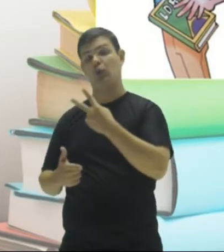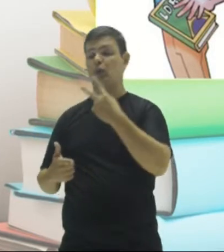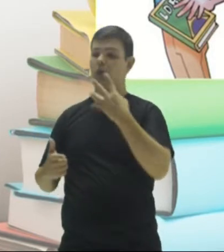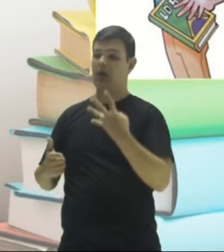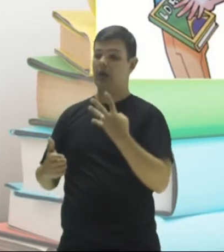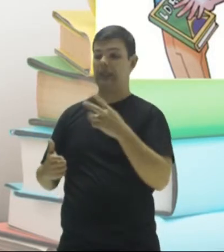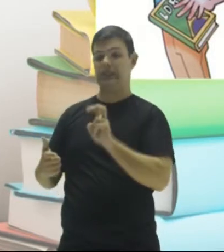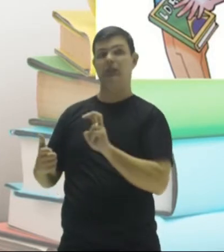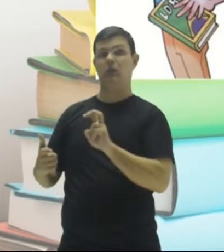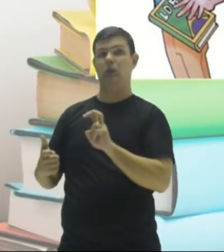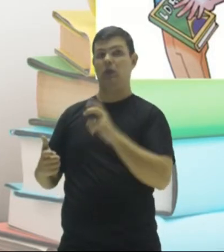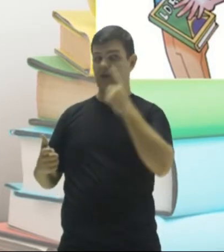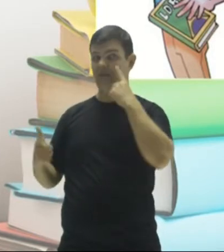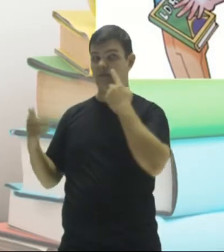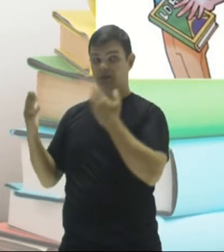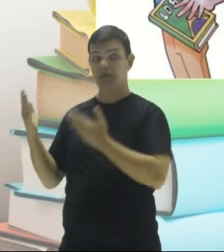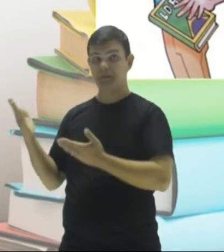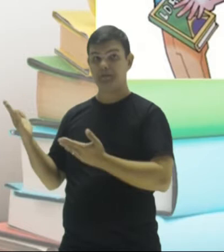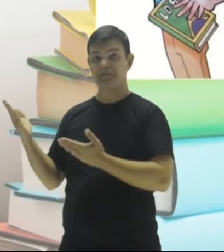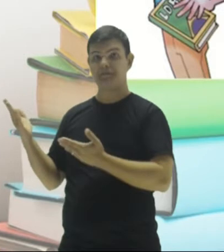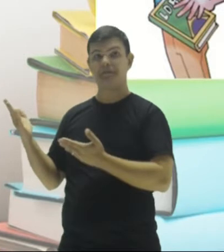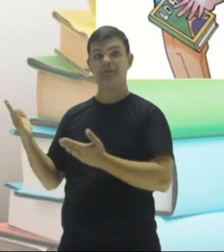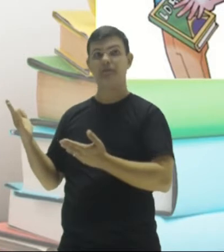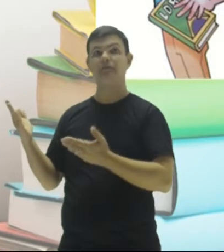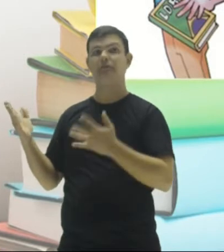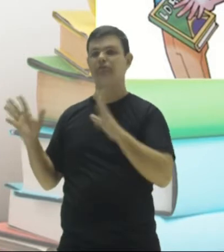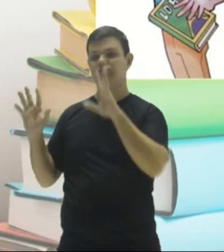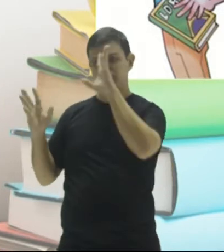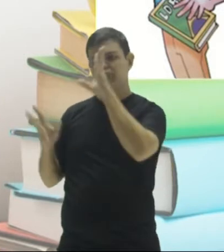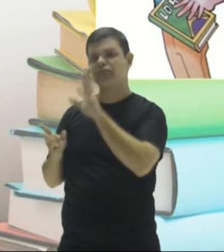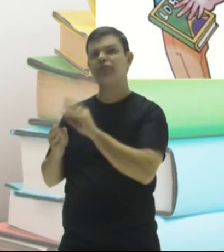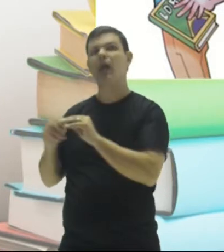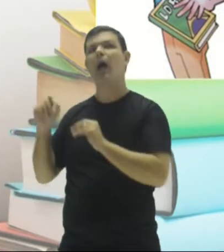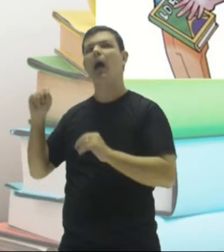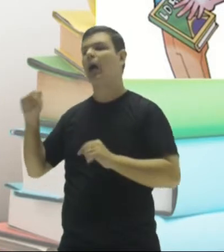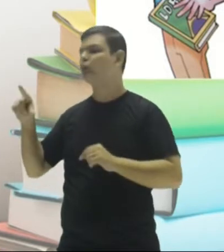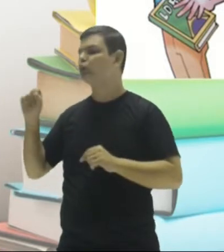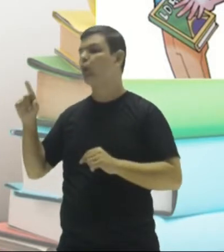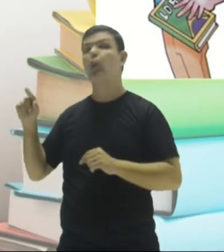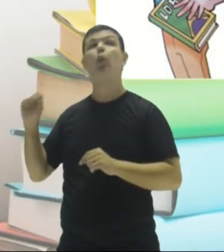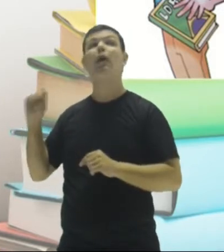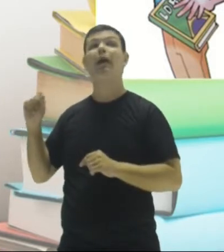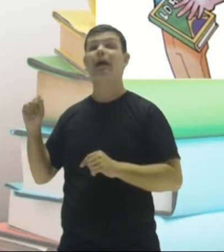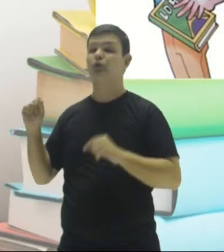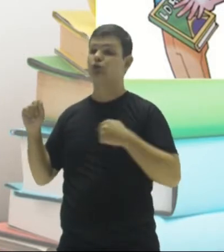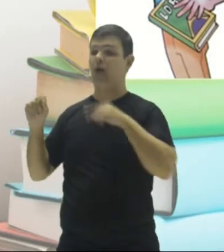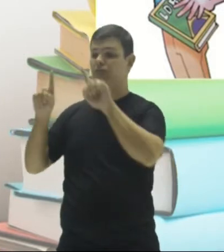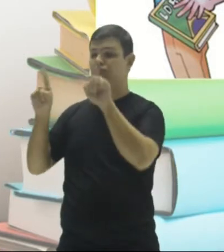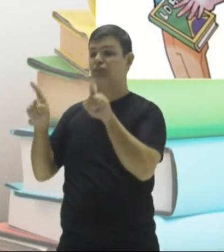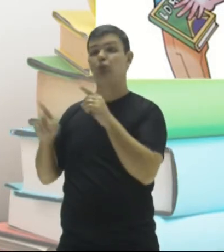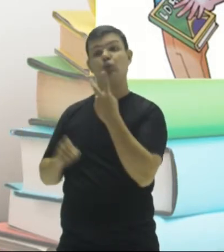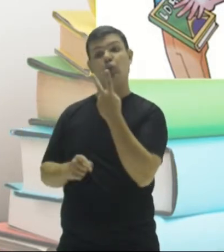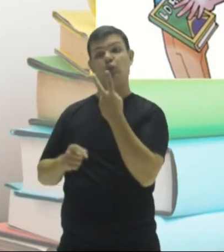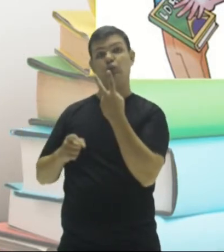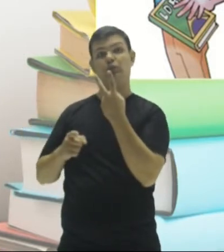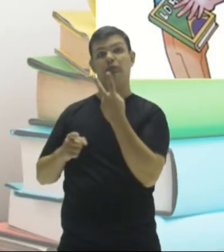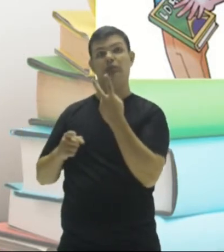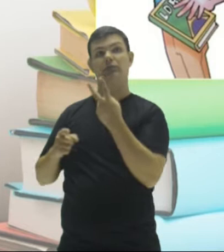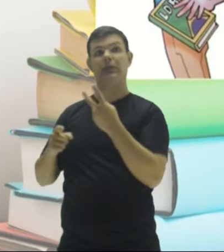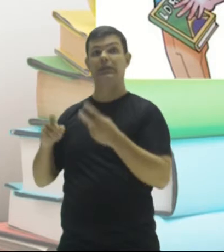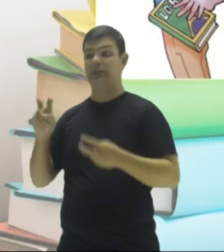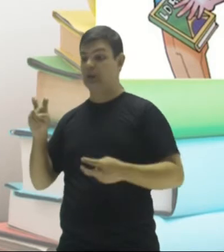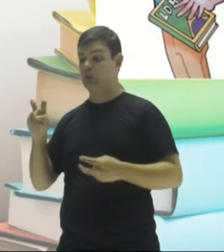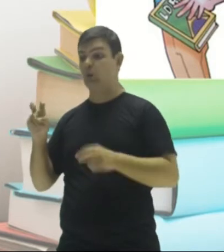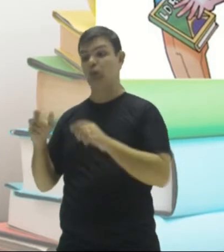cinco. Aqui, por exemplo, percebemos que aqui apresenta apenas dois divisores. Aqui, de cinco, dois